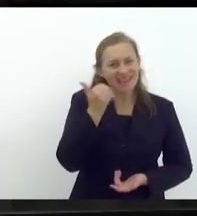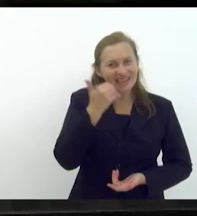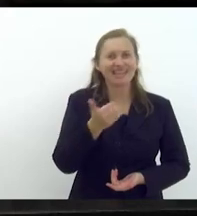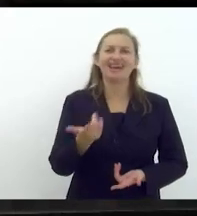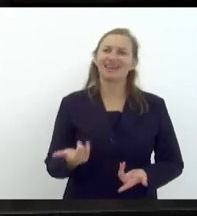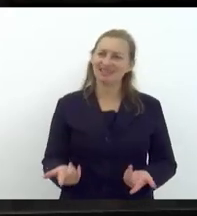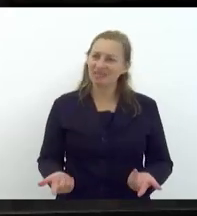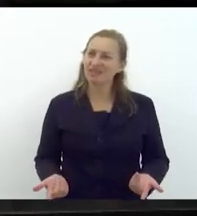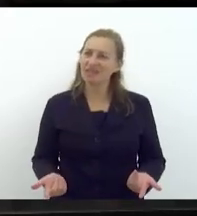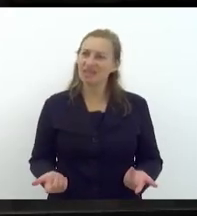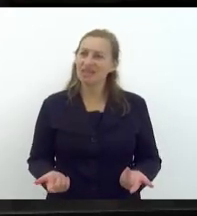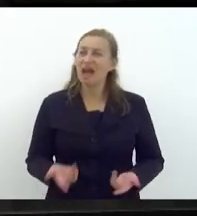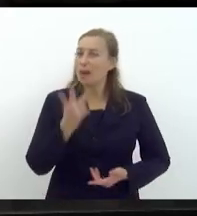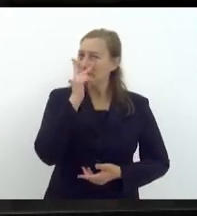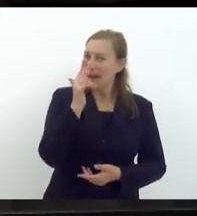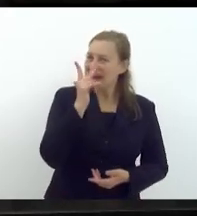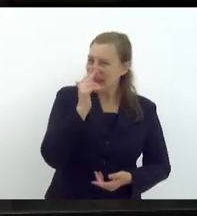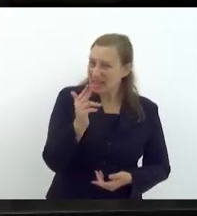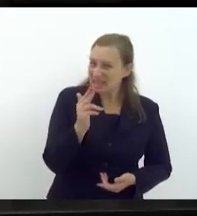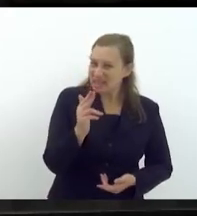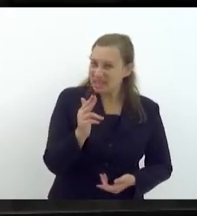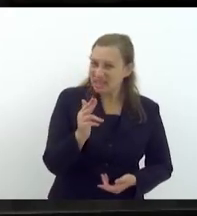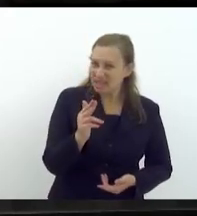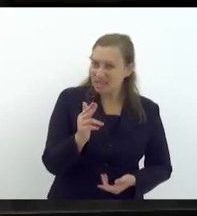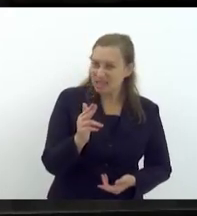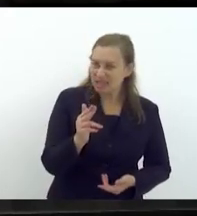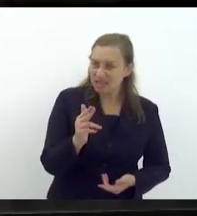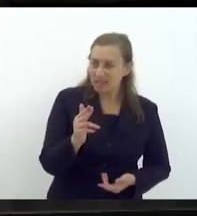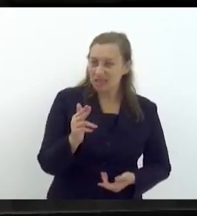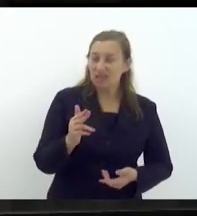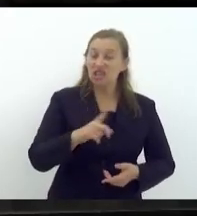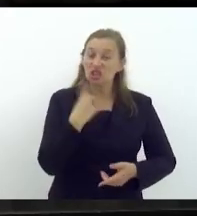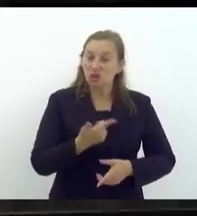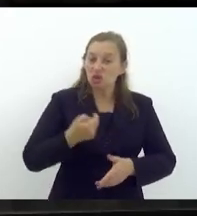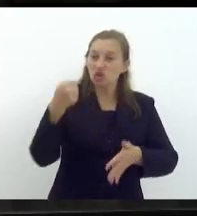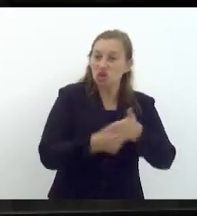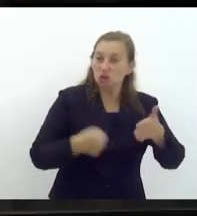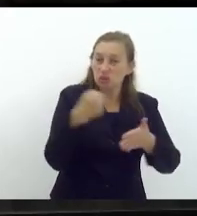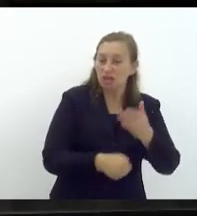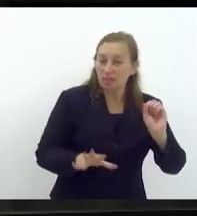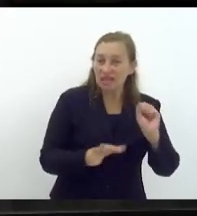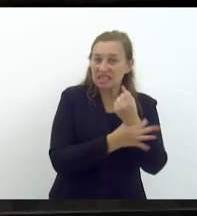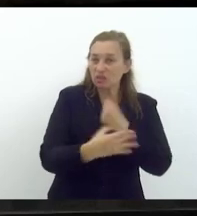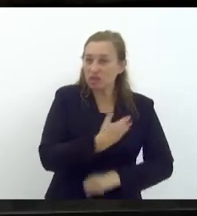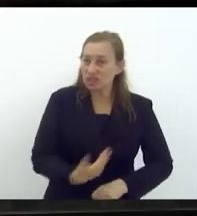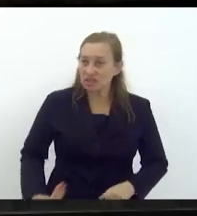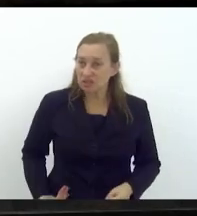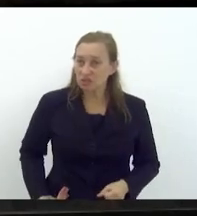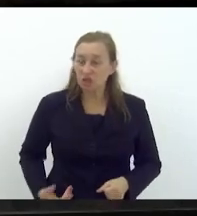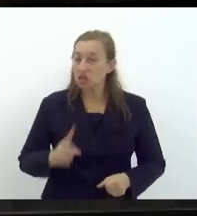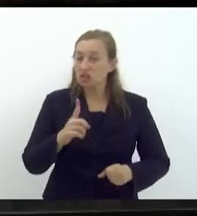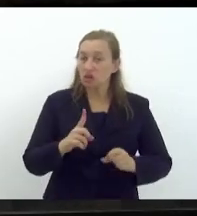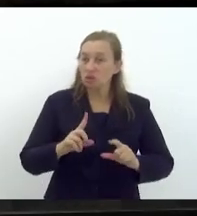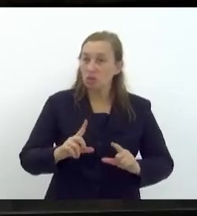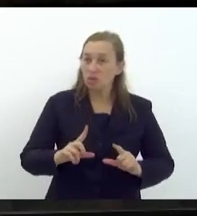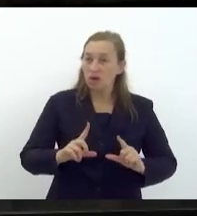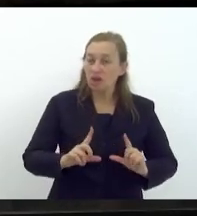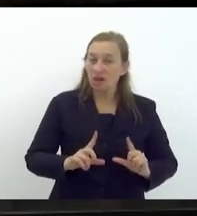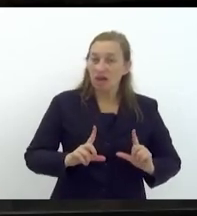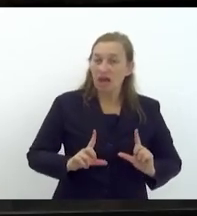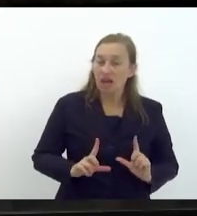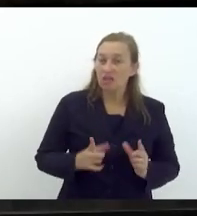Parece que a munição que fura a gente que luta pela segurança pública não fura essas outras pessoas que falam isso.